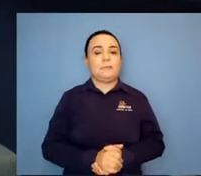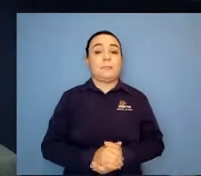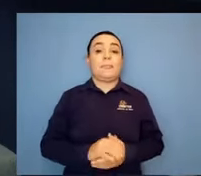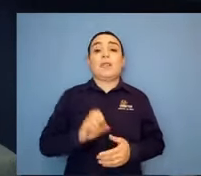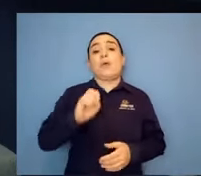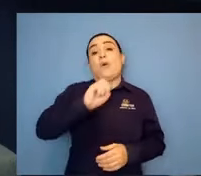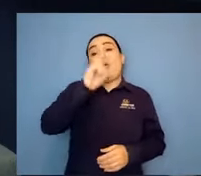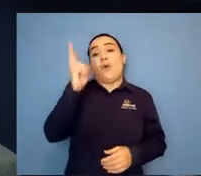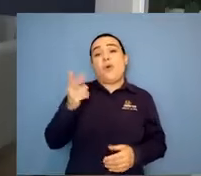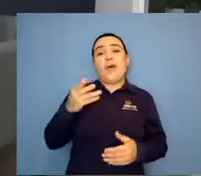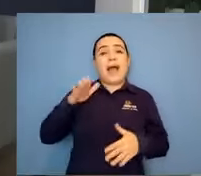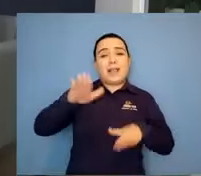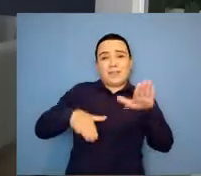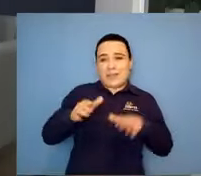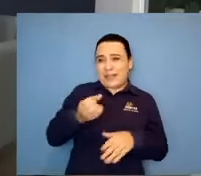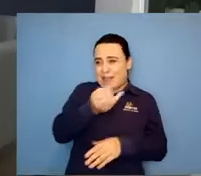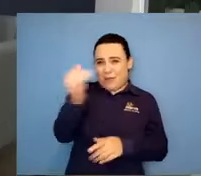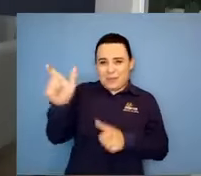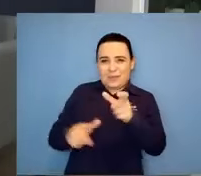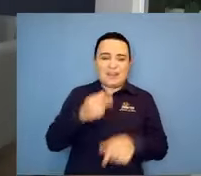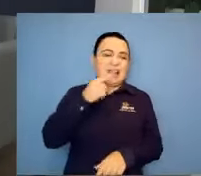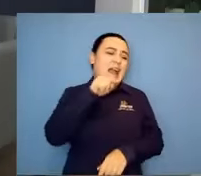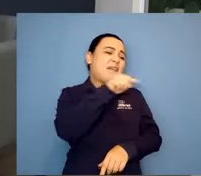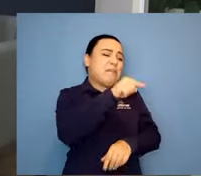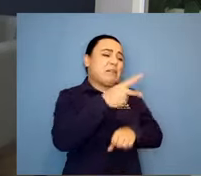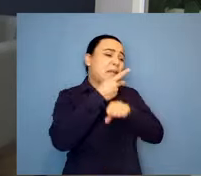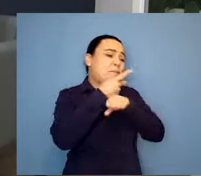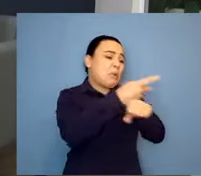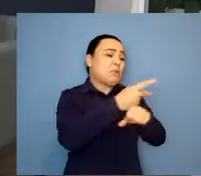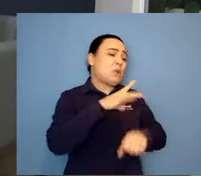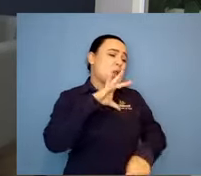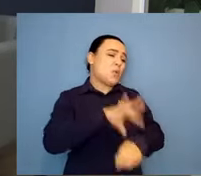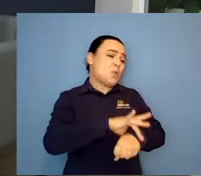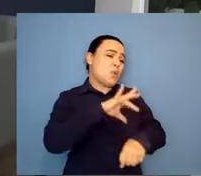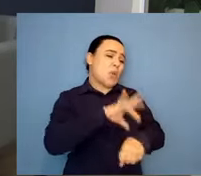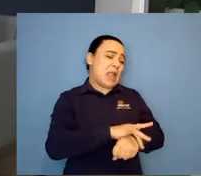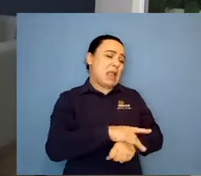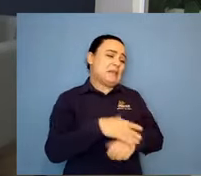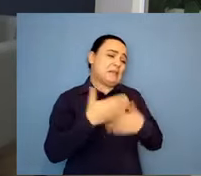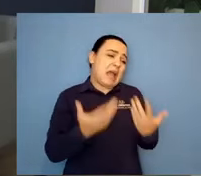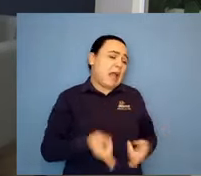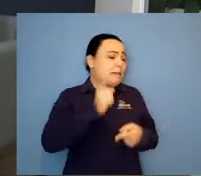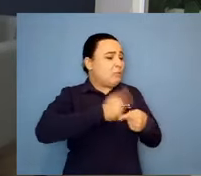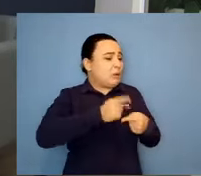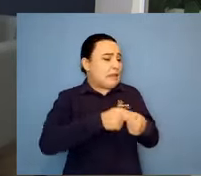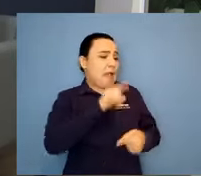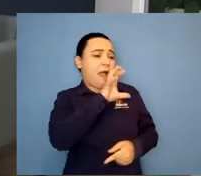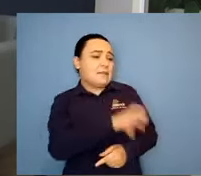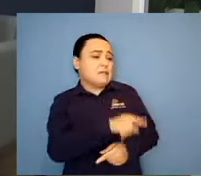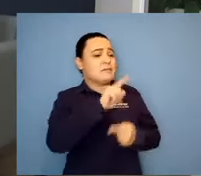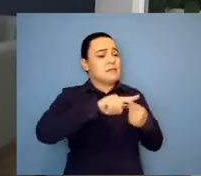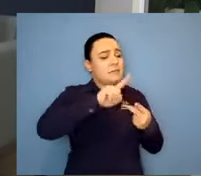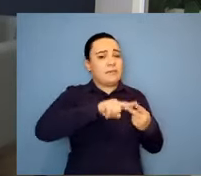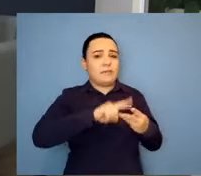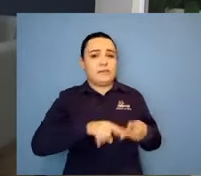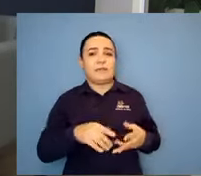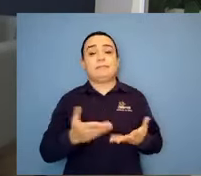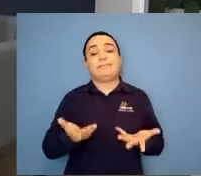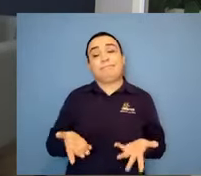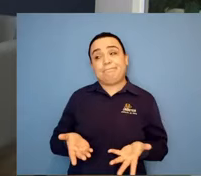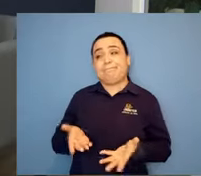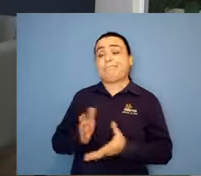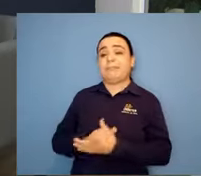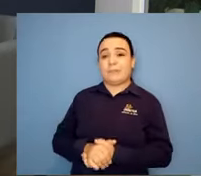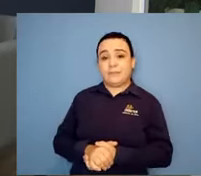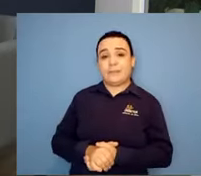ouvi isso, né? E não era. Não era procurando doença, imagina isso. E a gente aqui, professora, também não falou sobre inclusão, né?